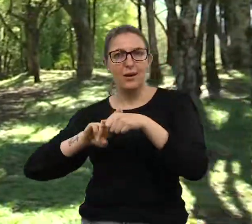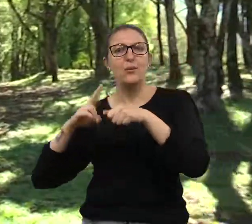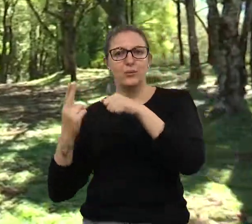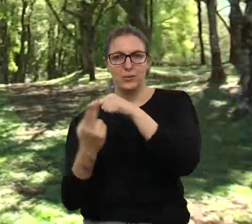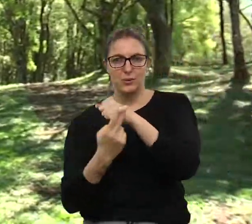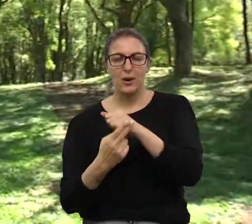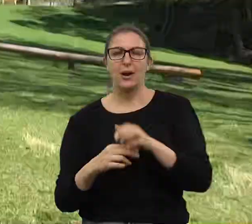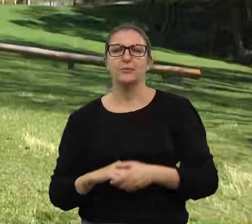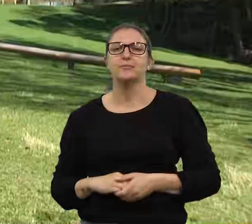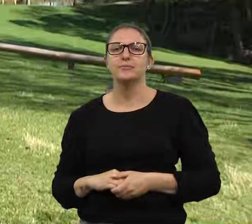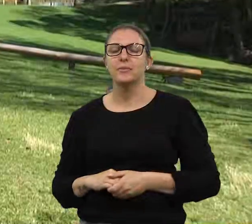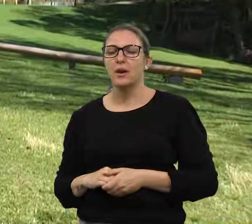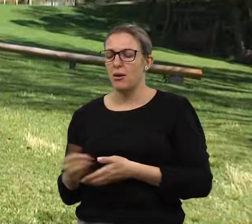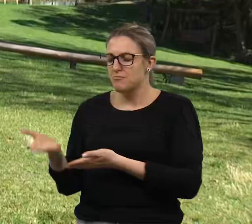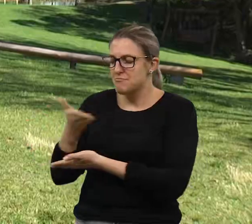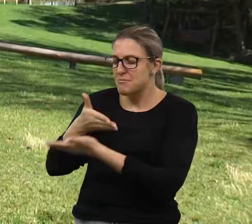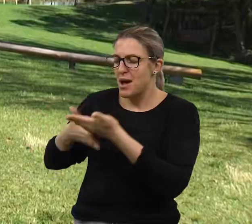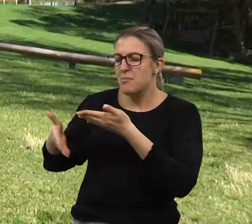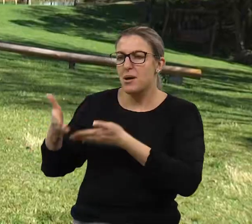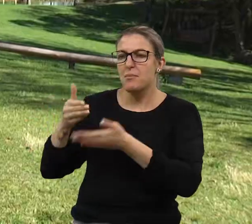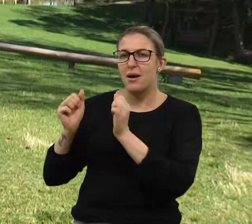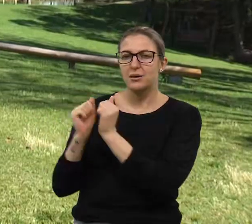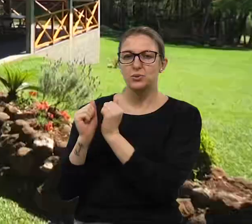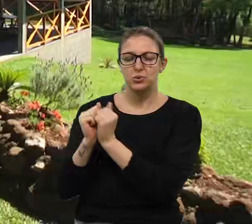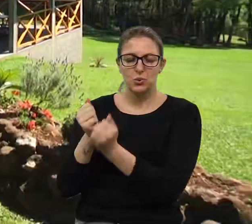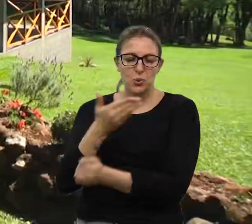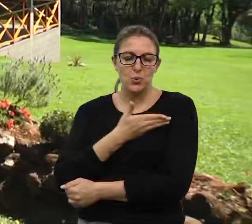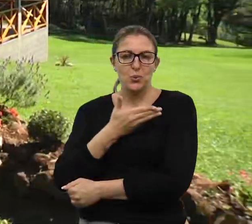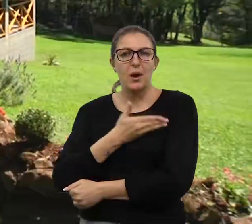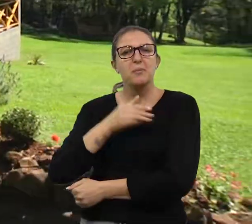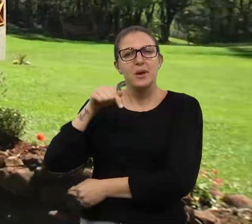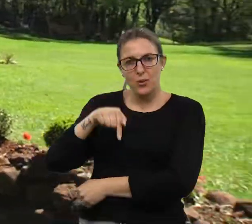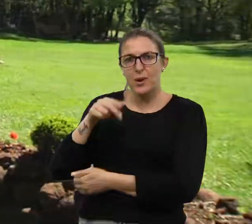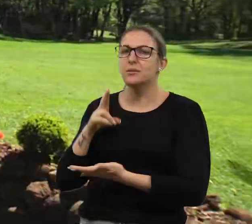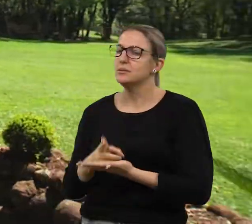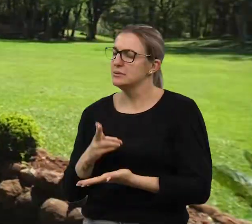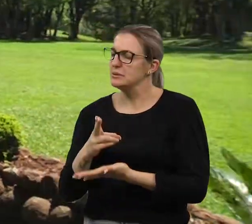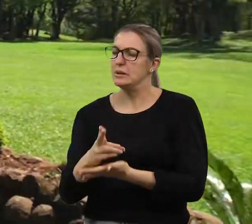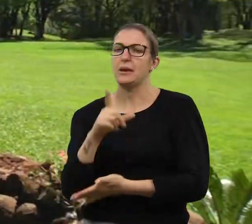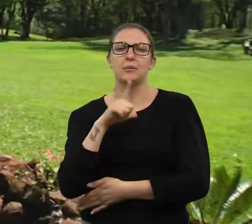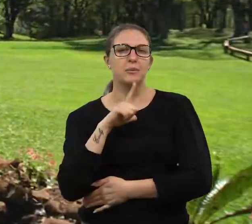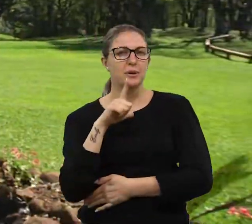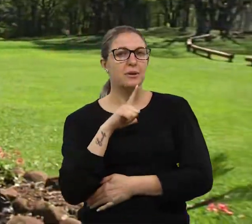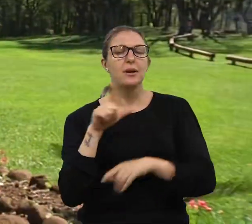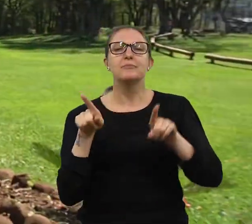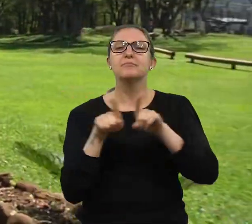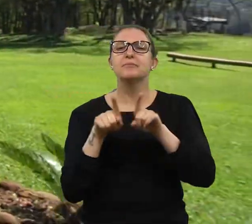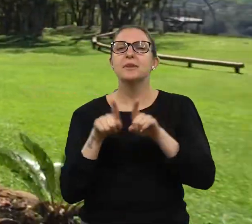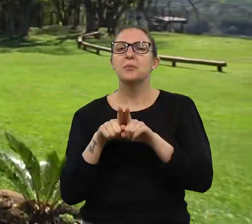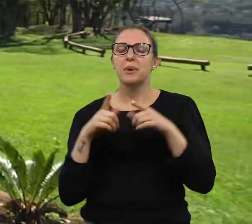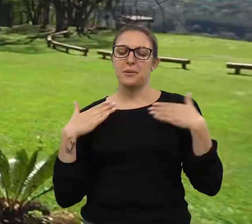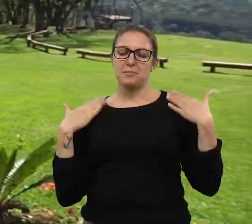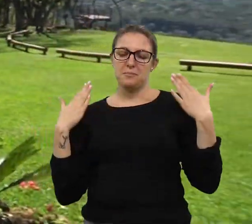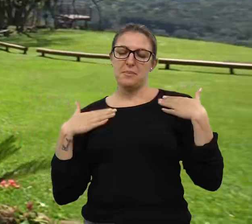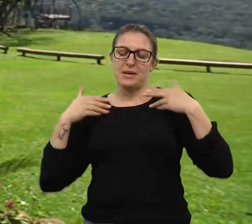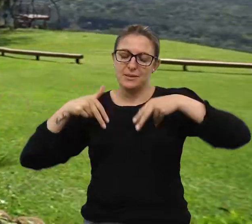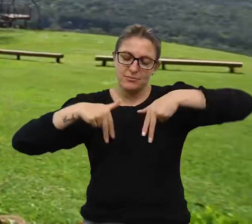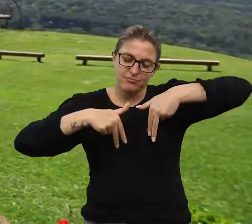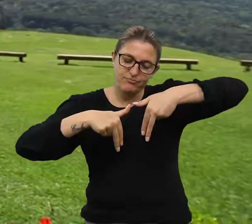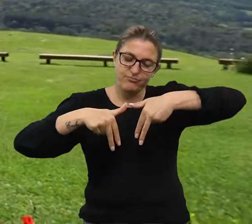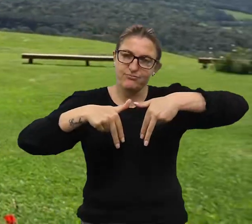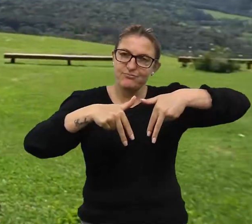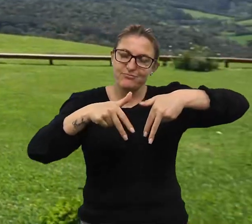Uruguai oferece. As rodinhas com amigos aqui são uma das principais buscas. Ou então,